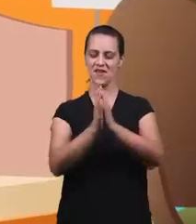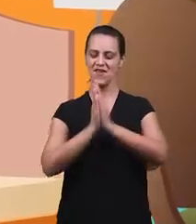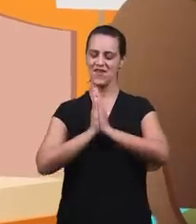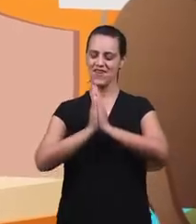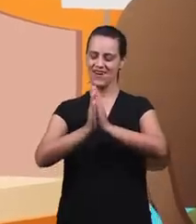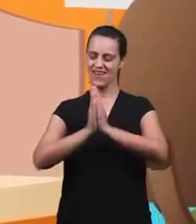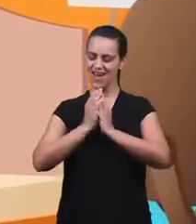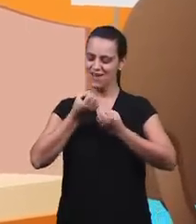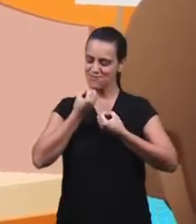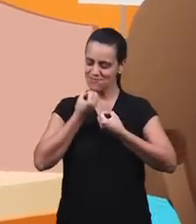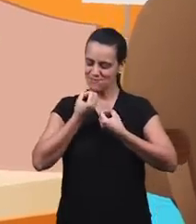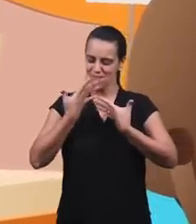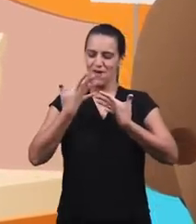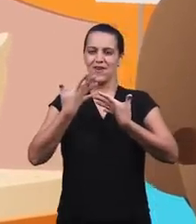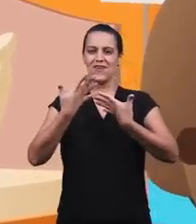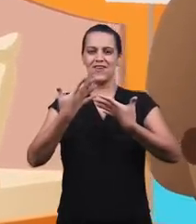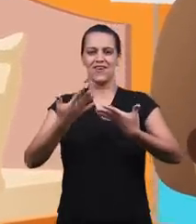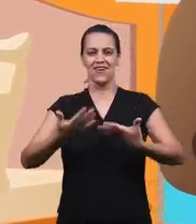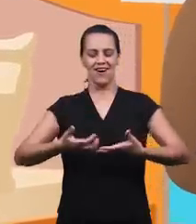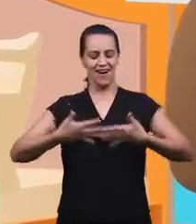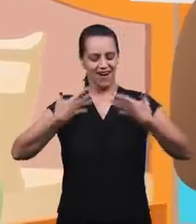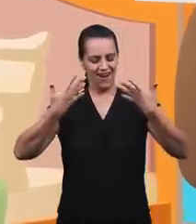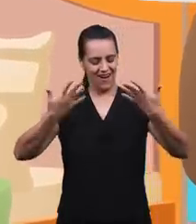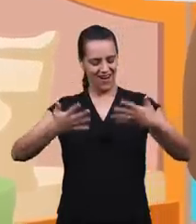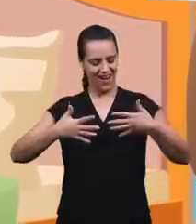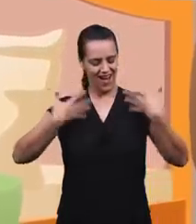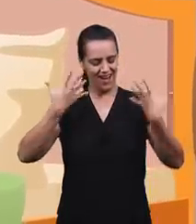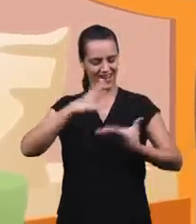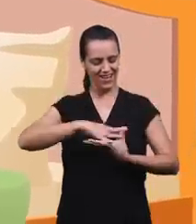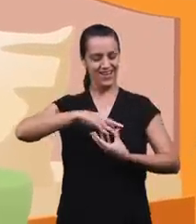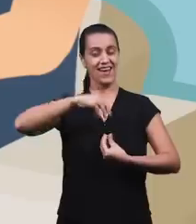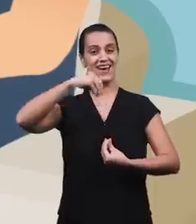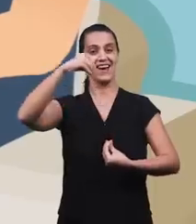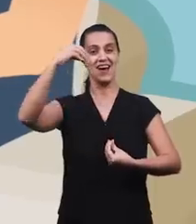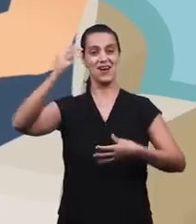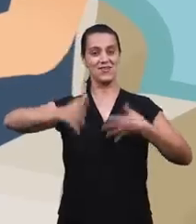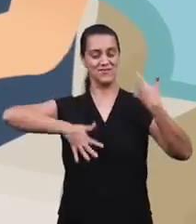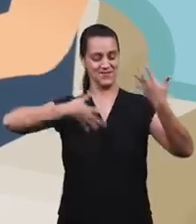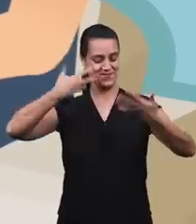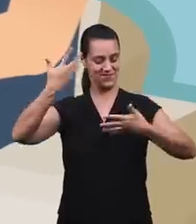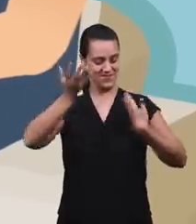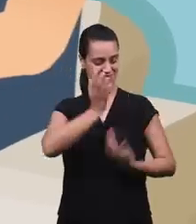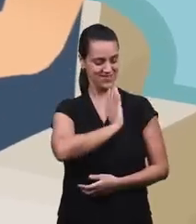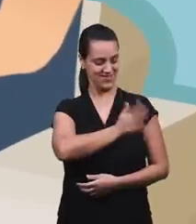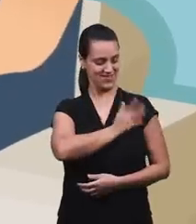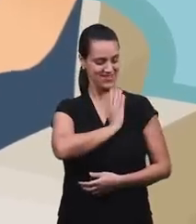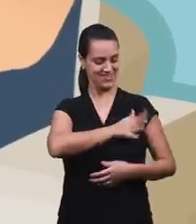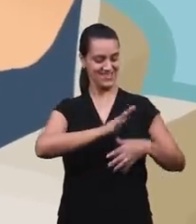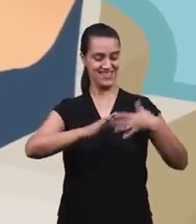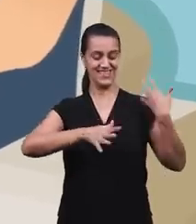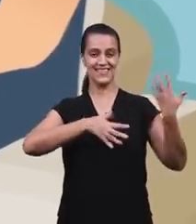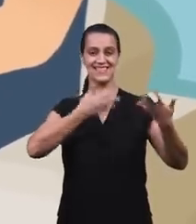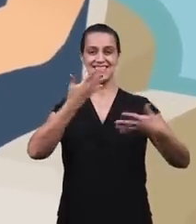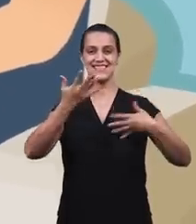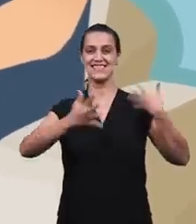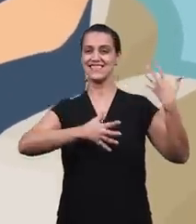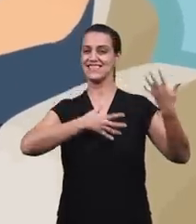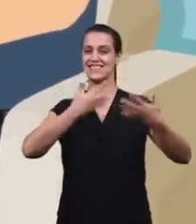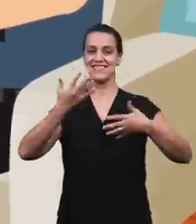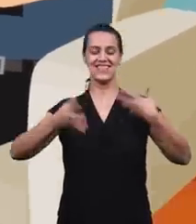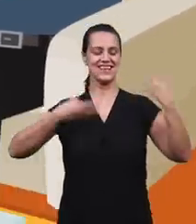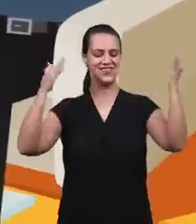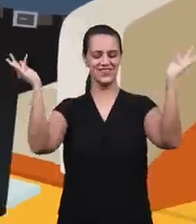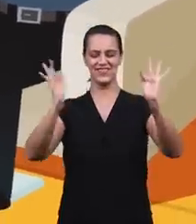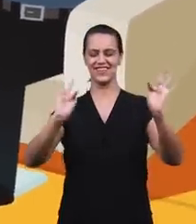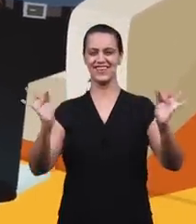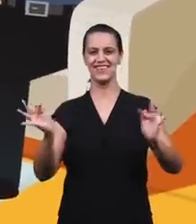Ora faz bem Ora faz bem Faz bem a alma Faz bem ao coração